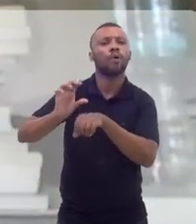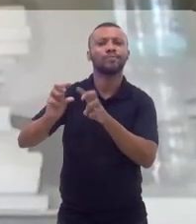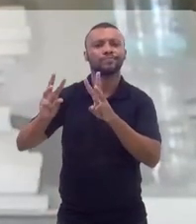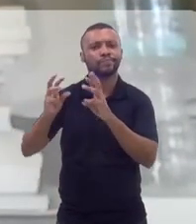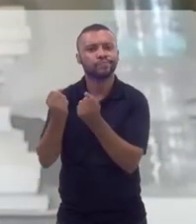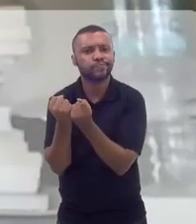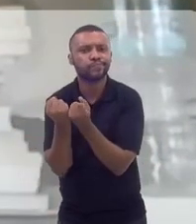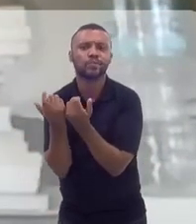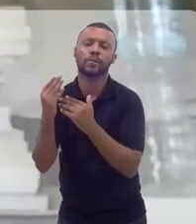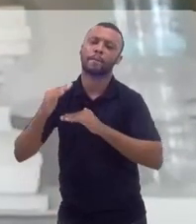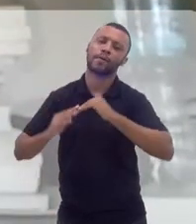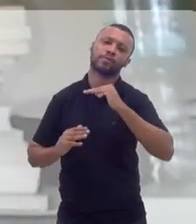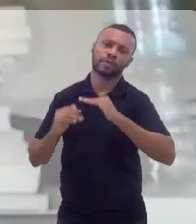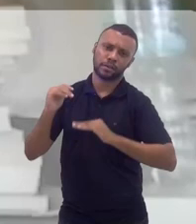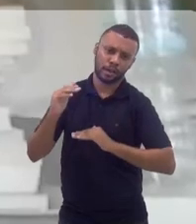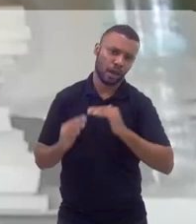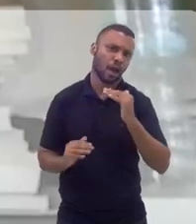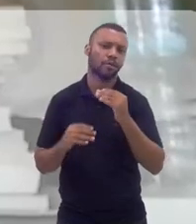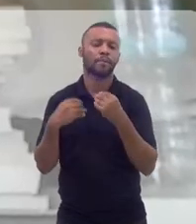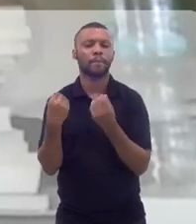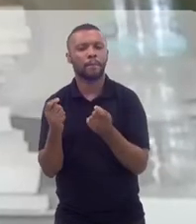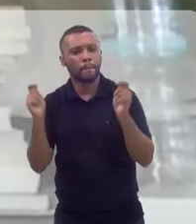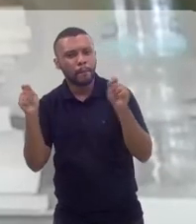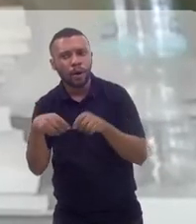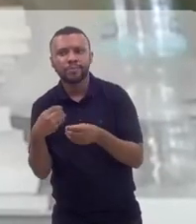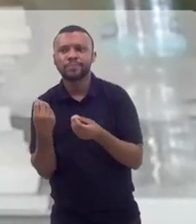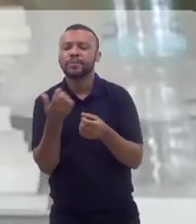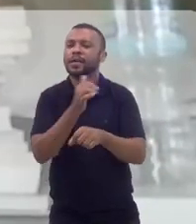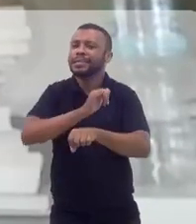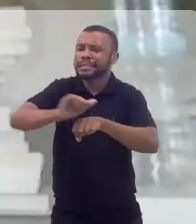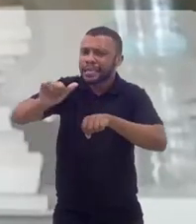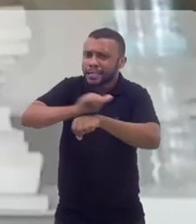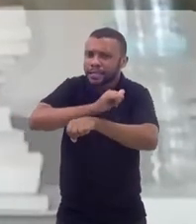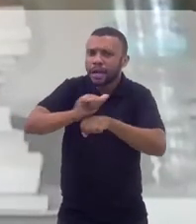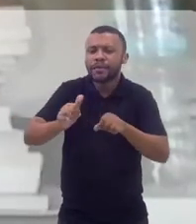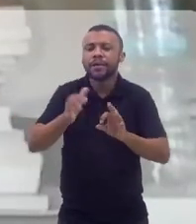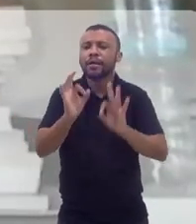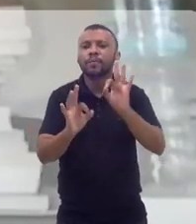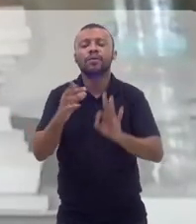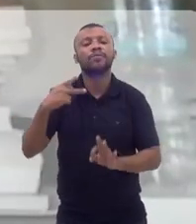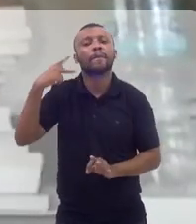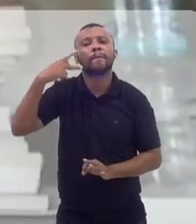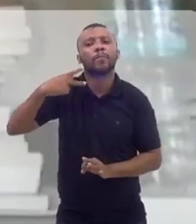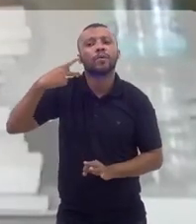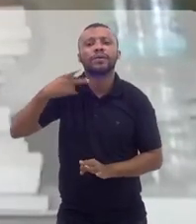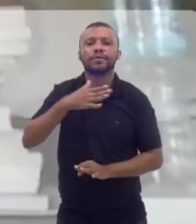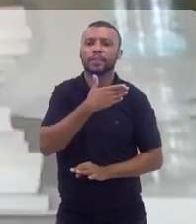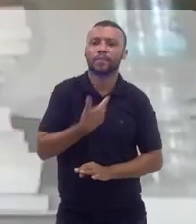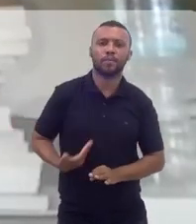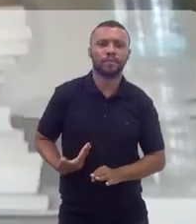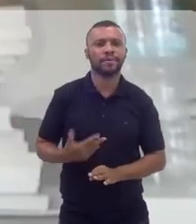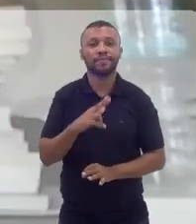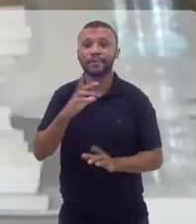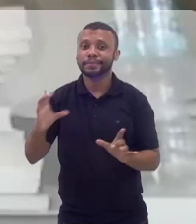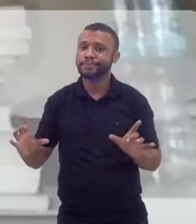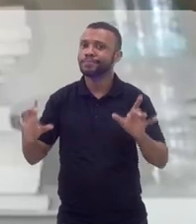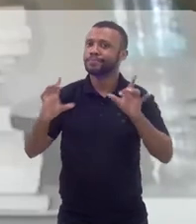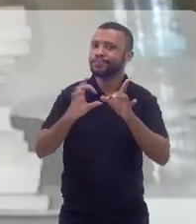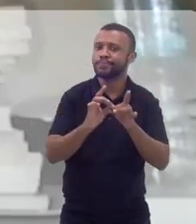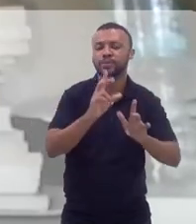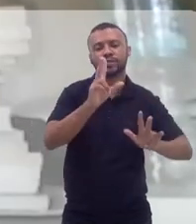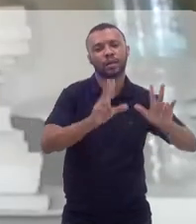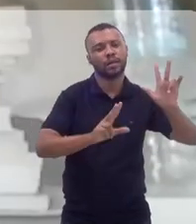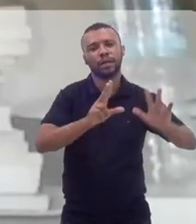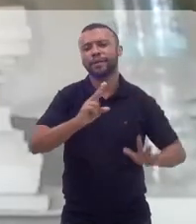que você entregue empreendedorismo para os blocos de rua. São estratégias de política pública que vão funcionar diretamente no contexto do